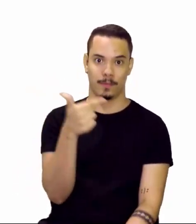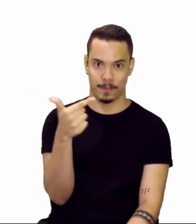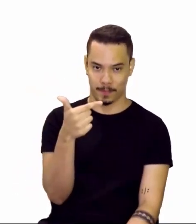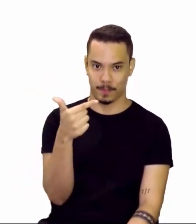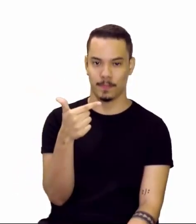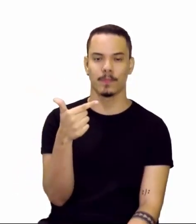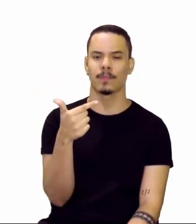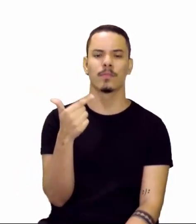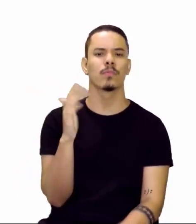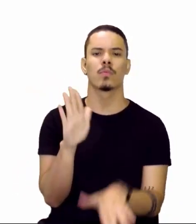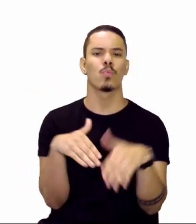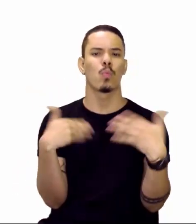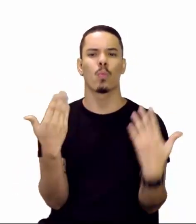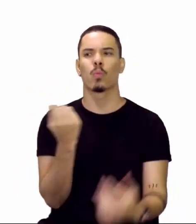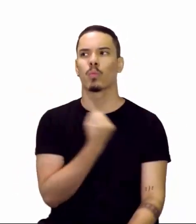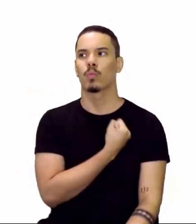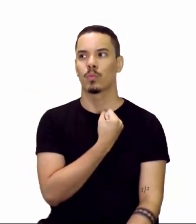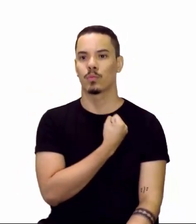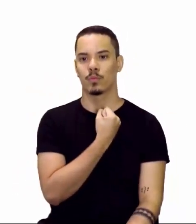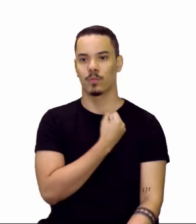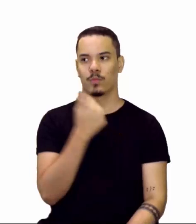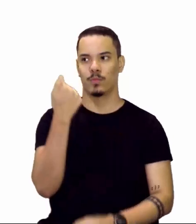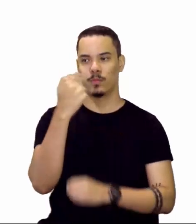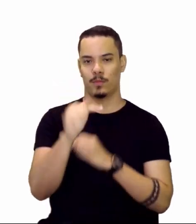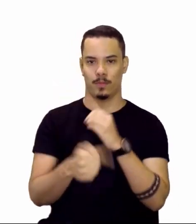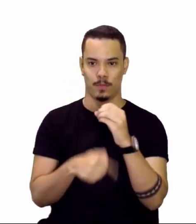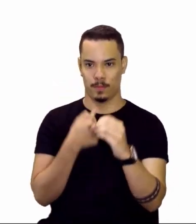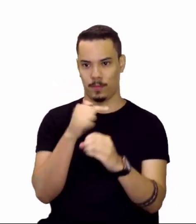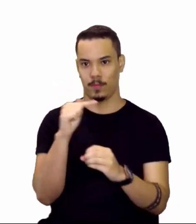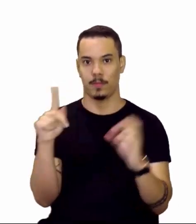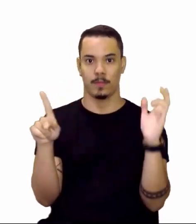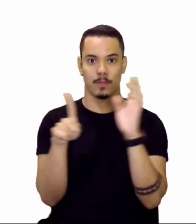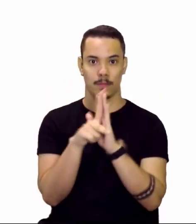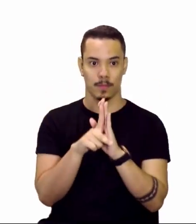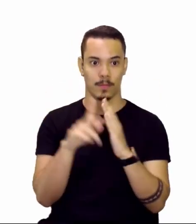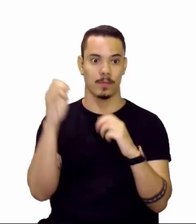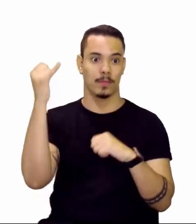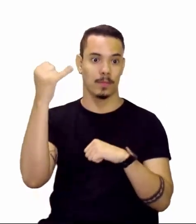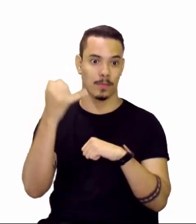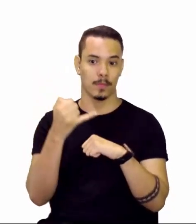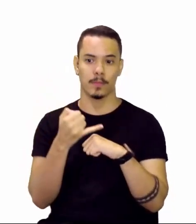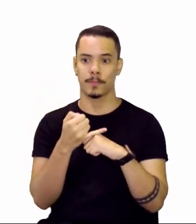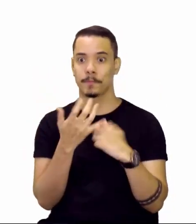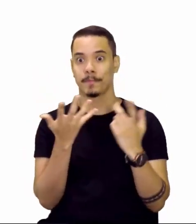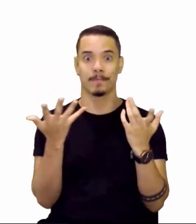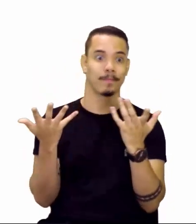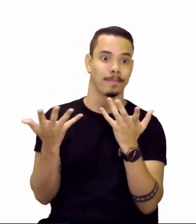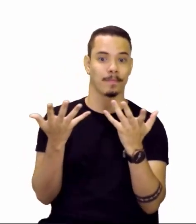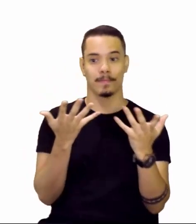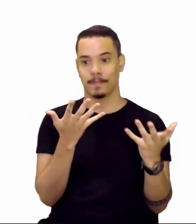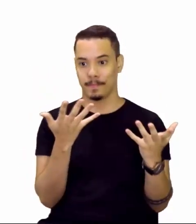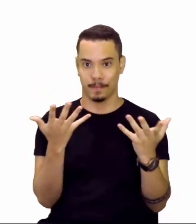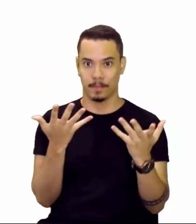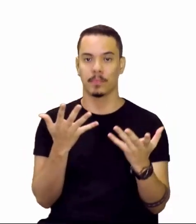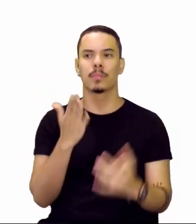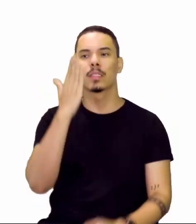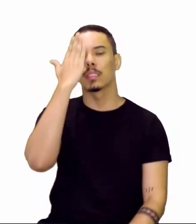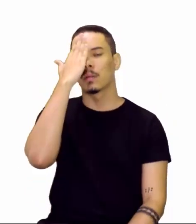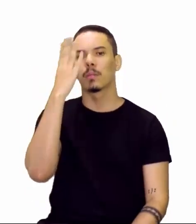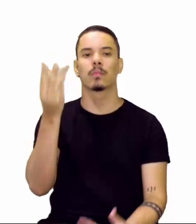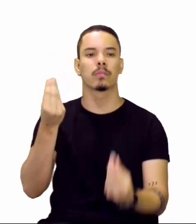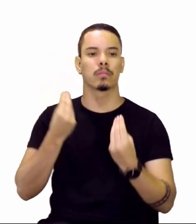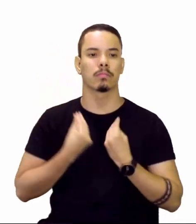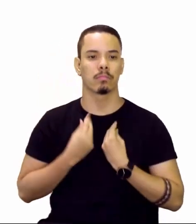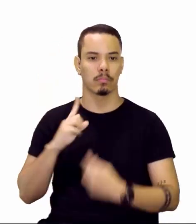Qual é o número atômico deste íon? Ele deu para a